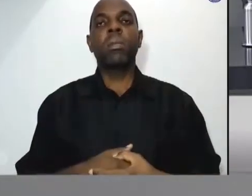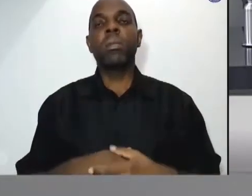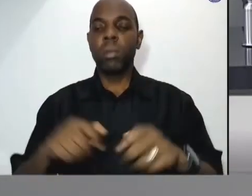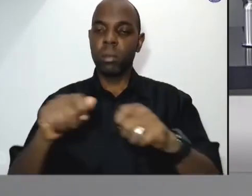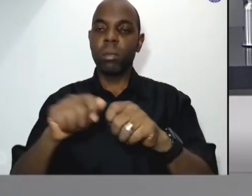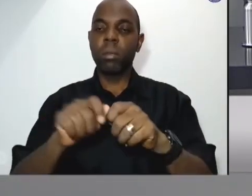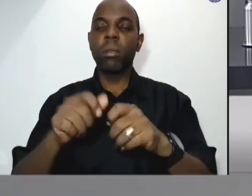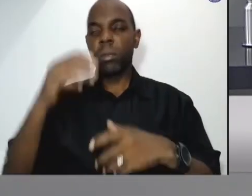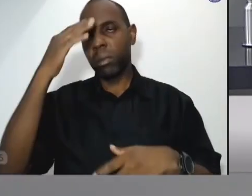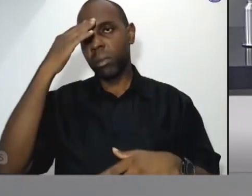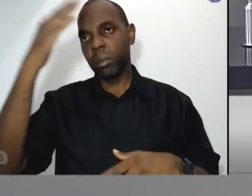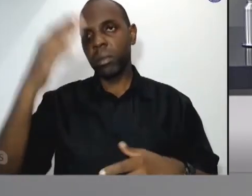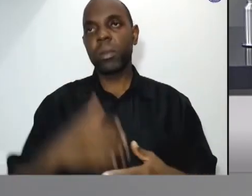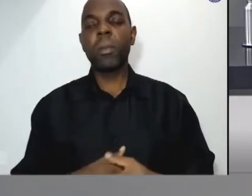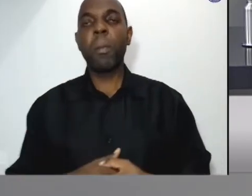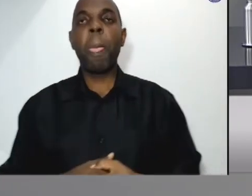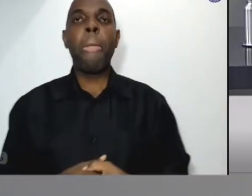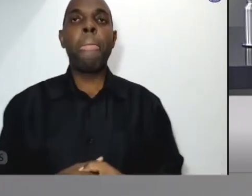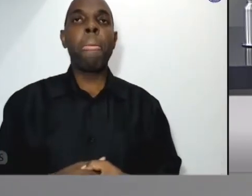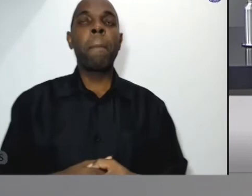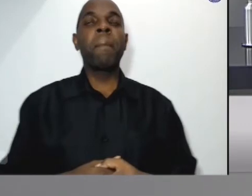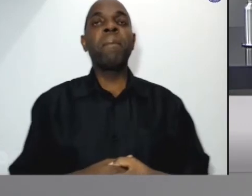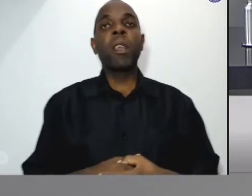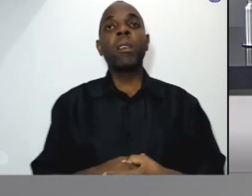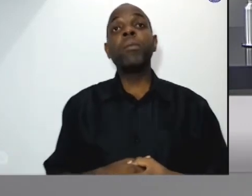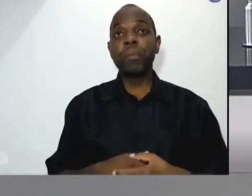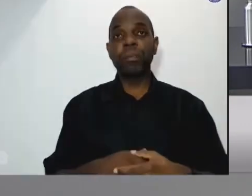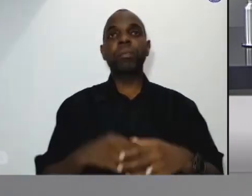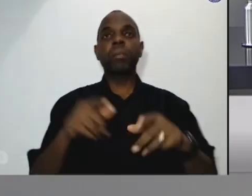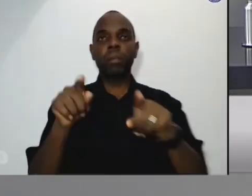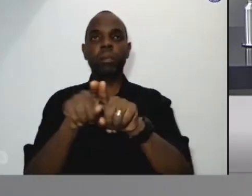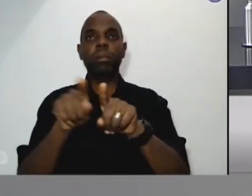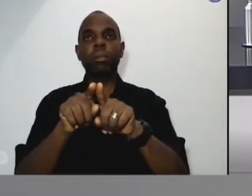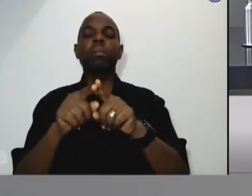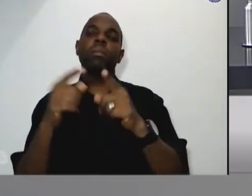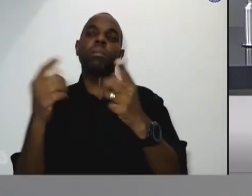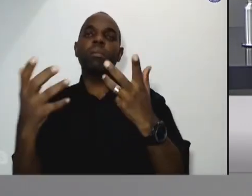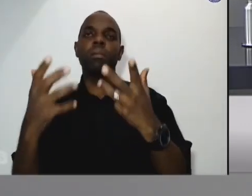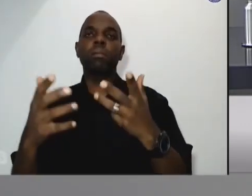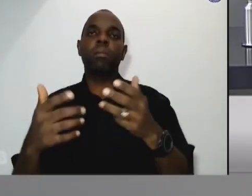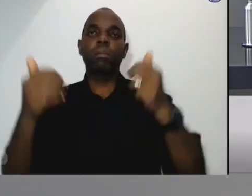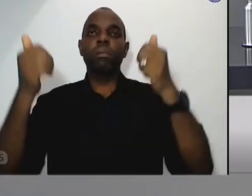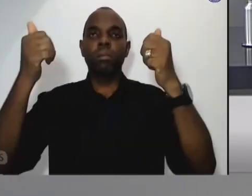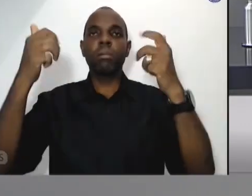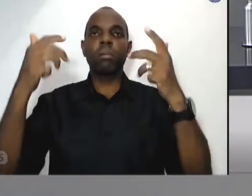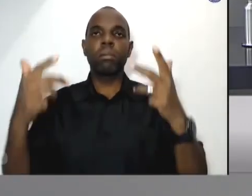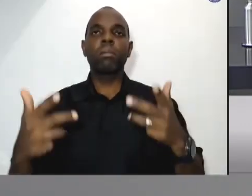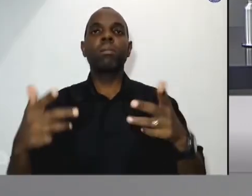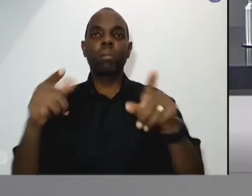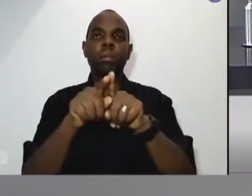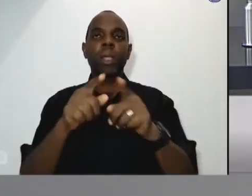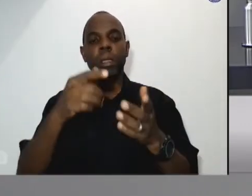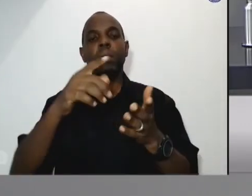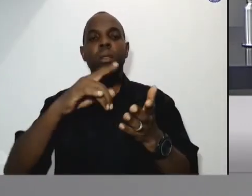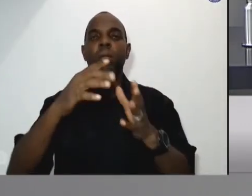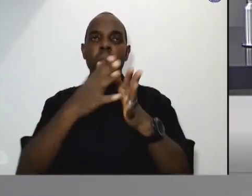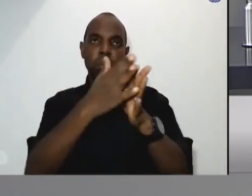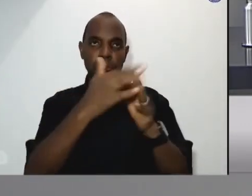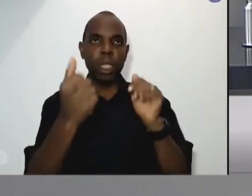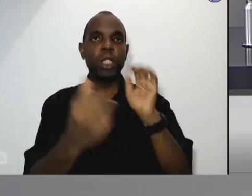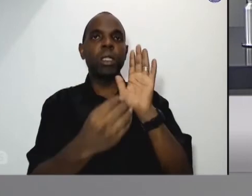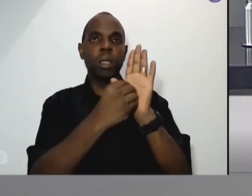agradeço a participação e para deixar registrado eu fiz esse requerimento solicitando o início de